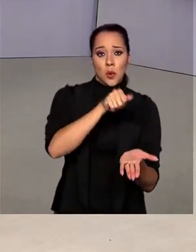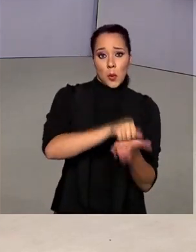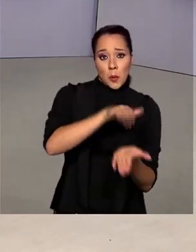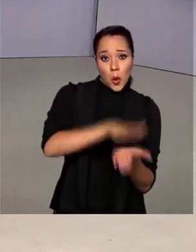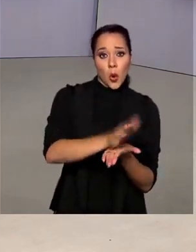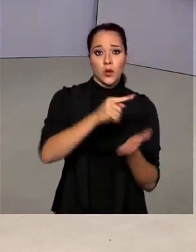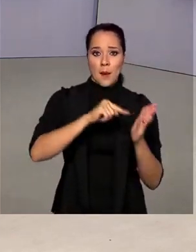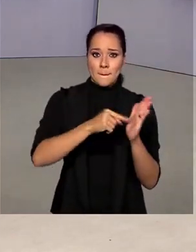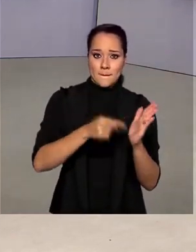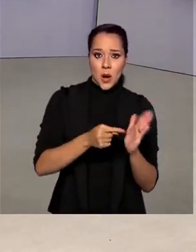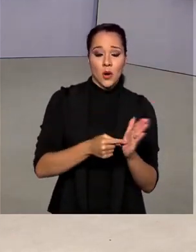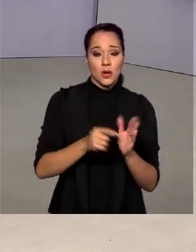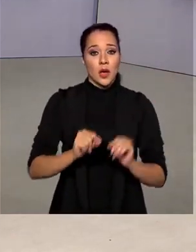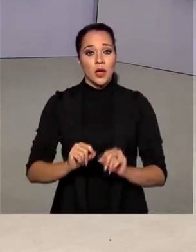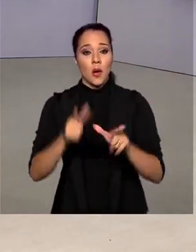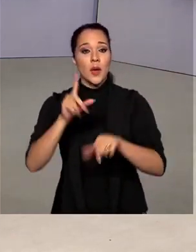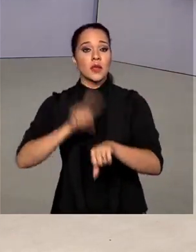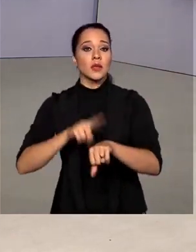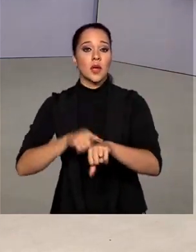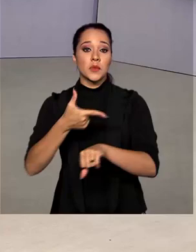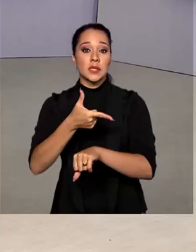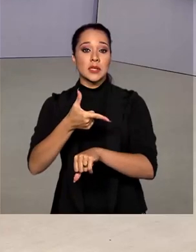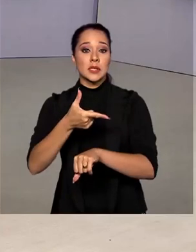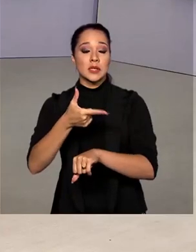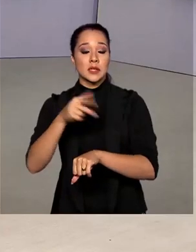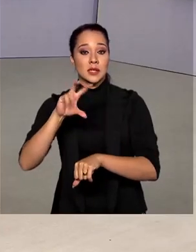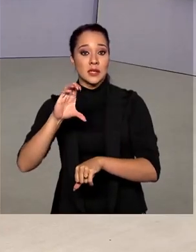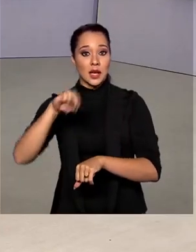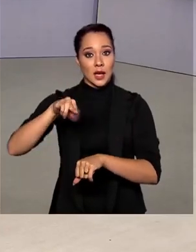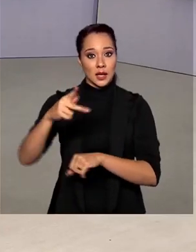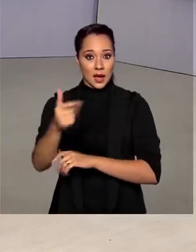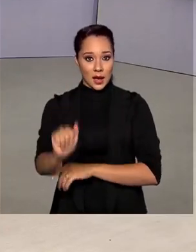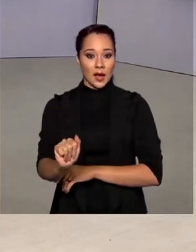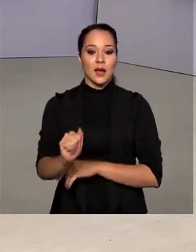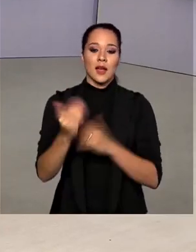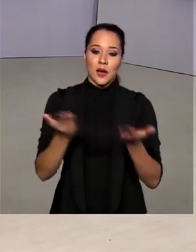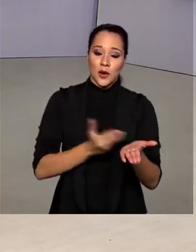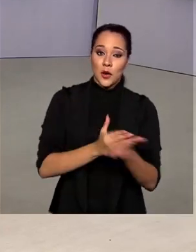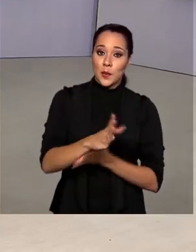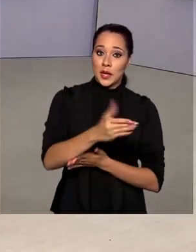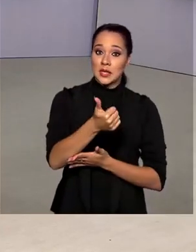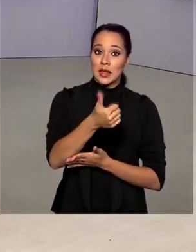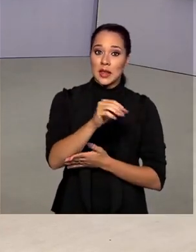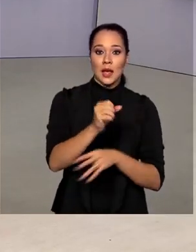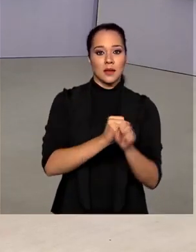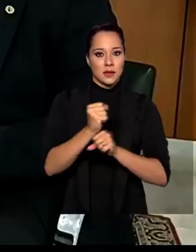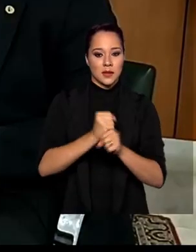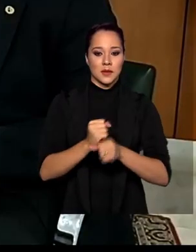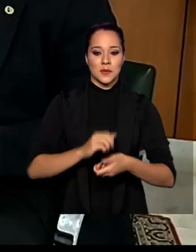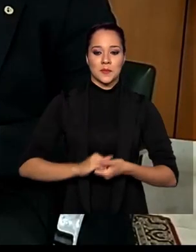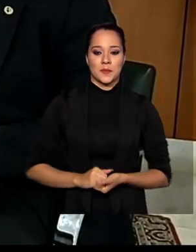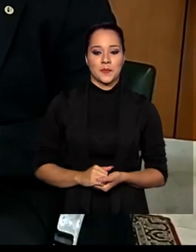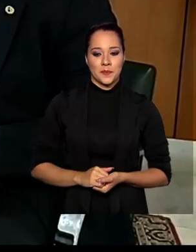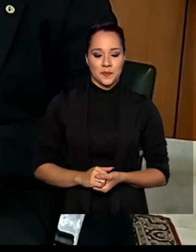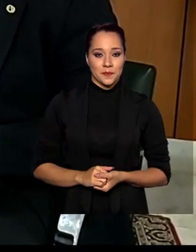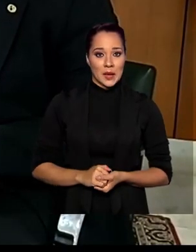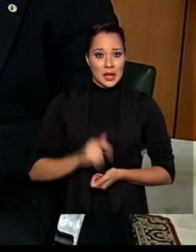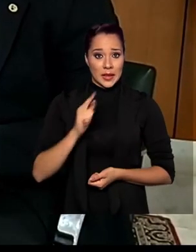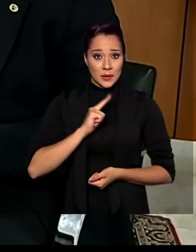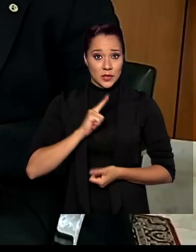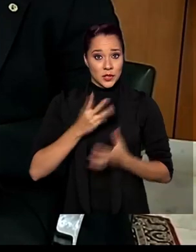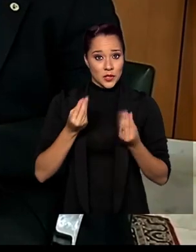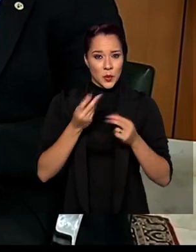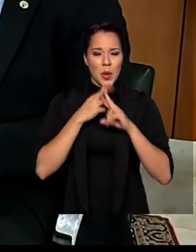e aumenta a validade da CNH, que era de 5 anos e agora passa a ser de 10 anos. Havia muita